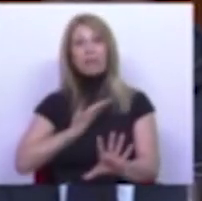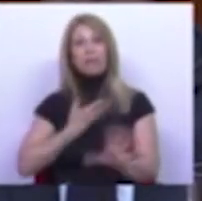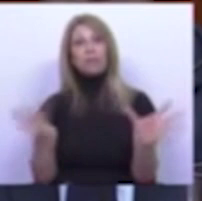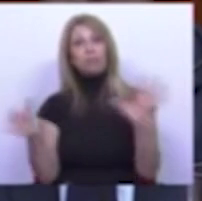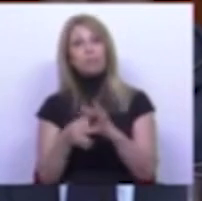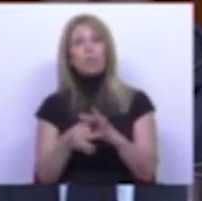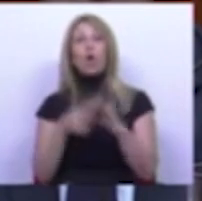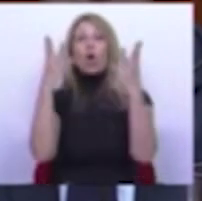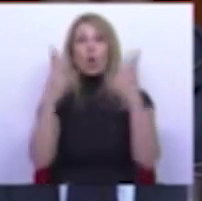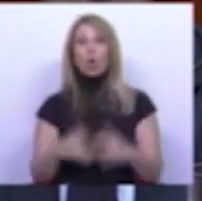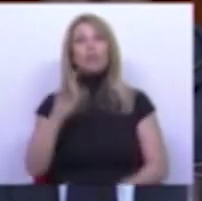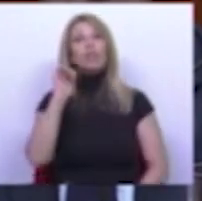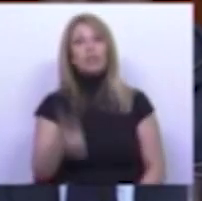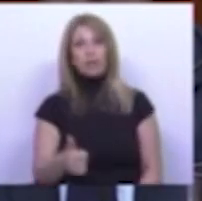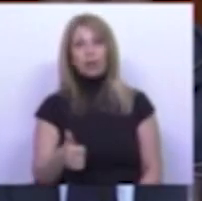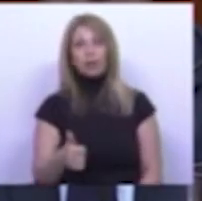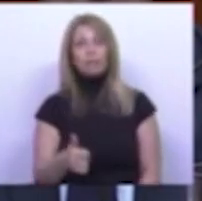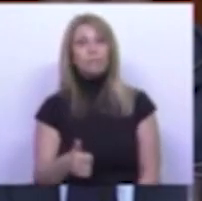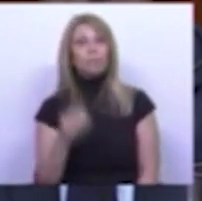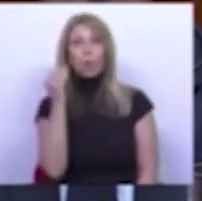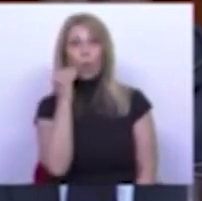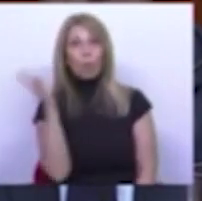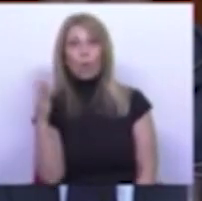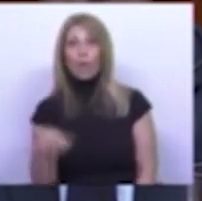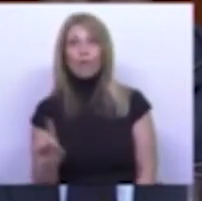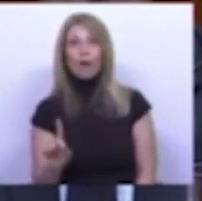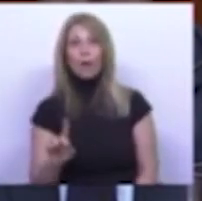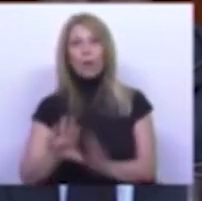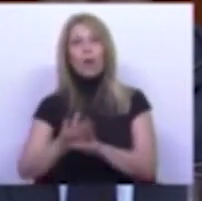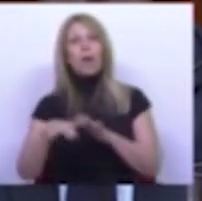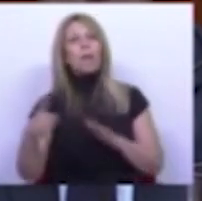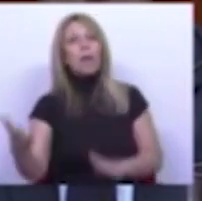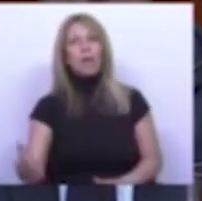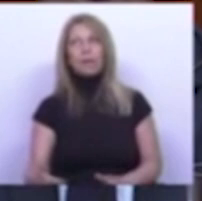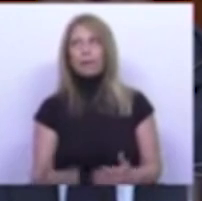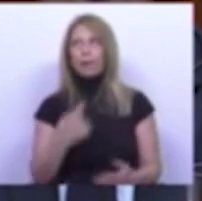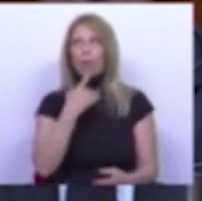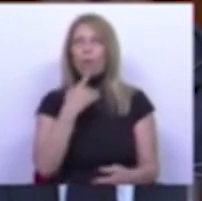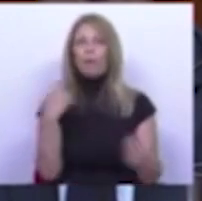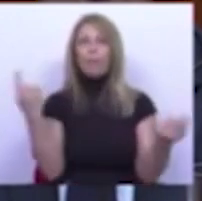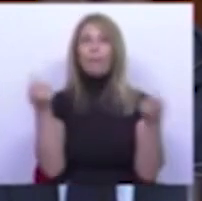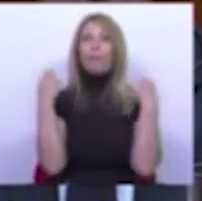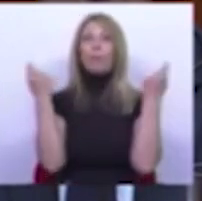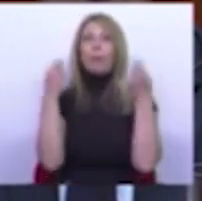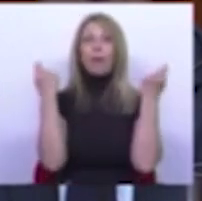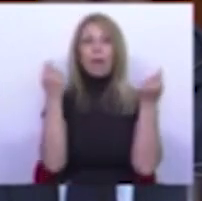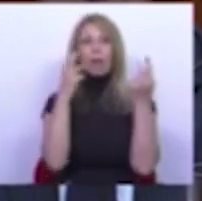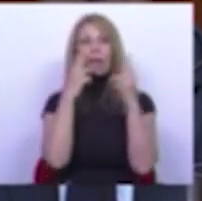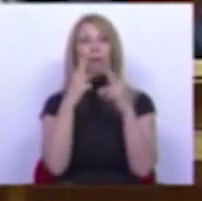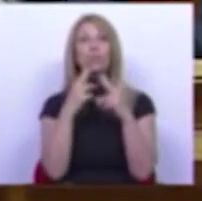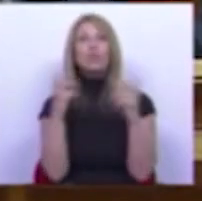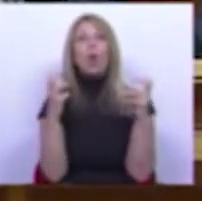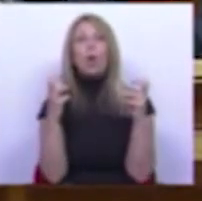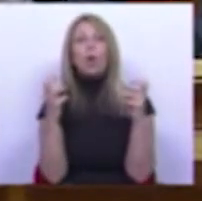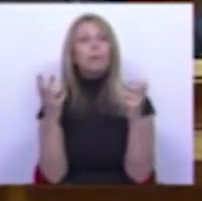E como não vem, então aí a direita e toda a sua aparelho de propaganda descobriu então a chave.